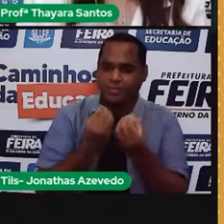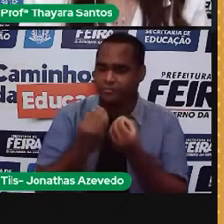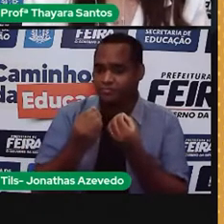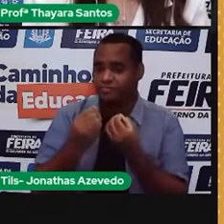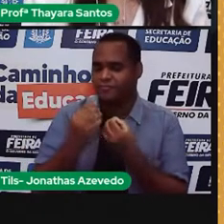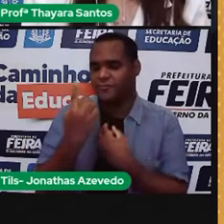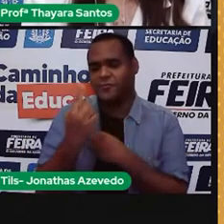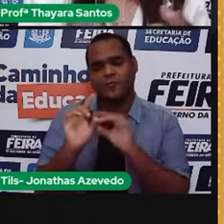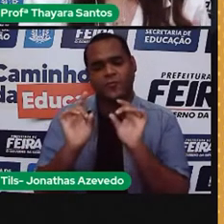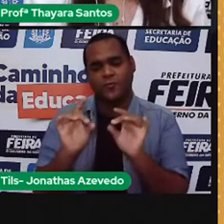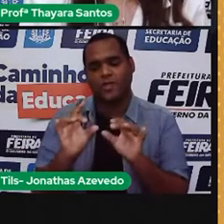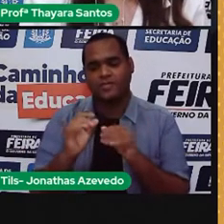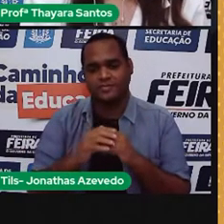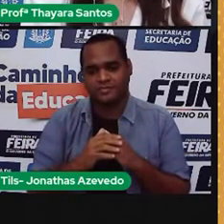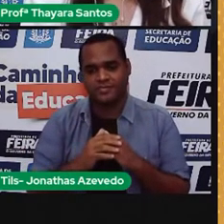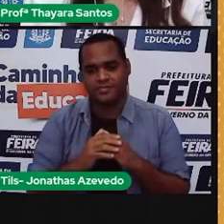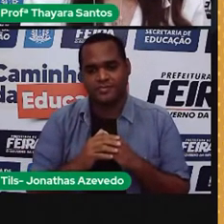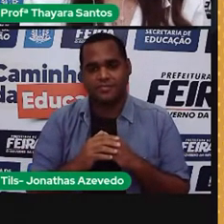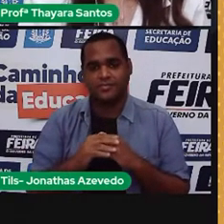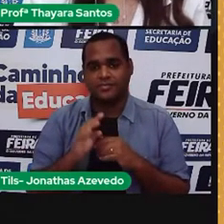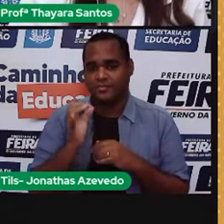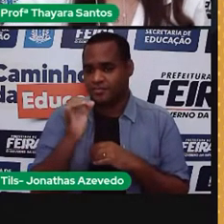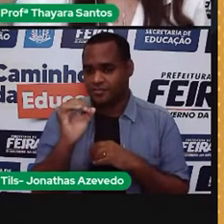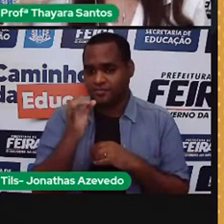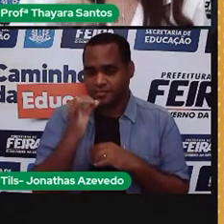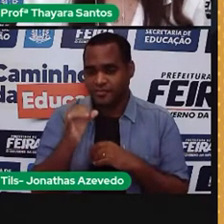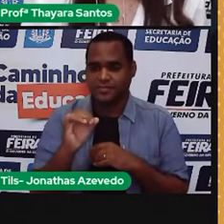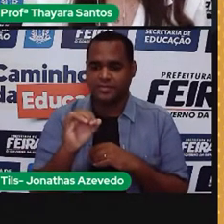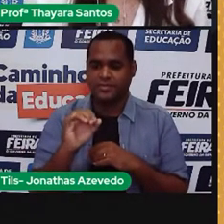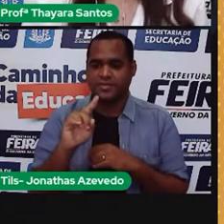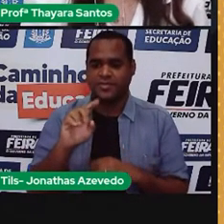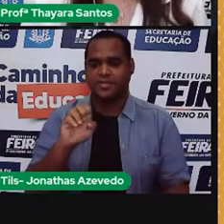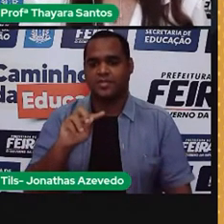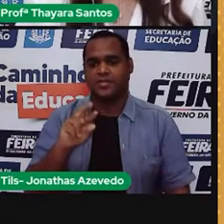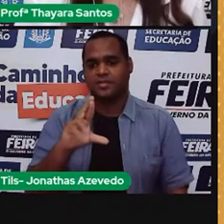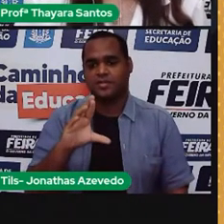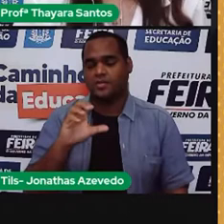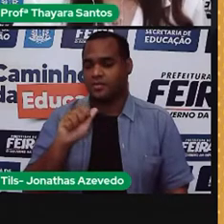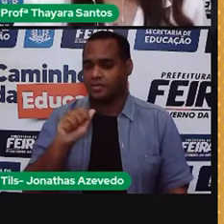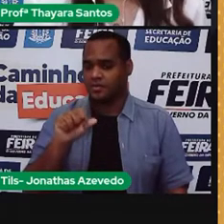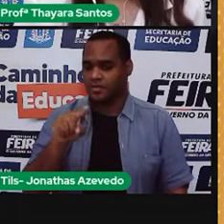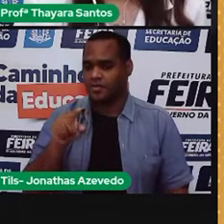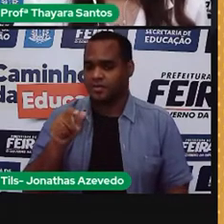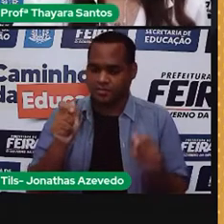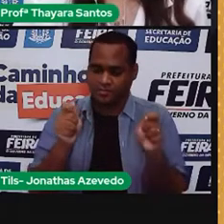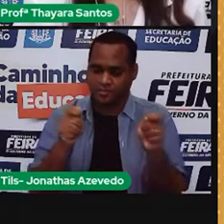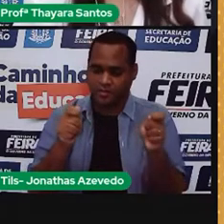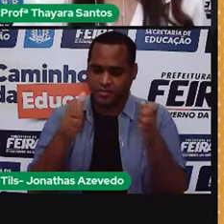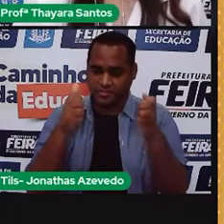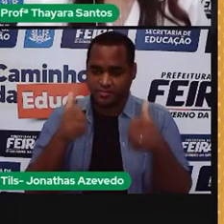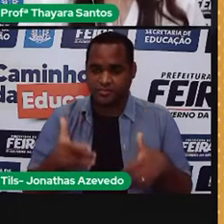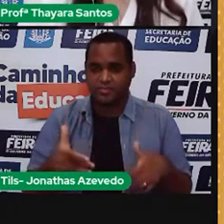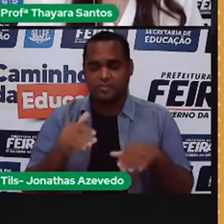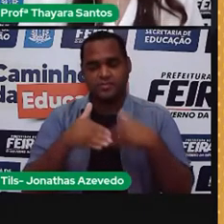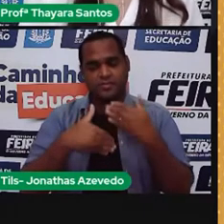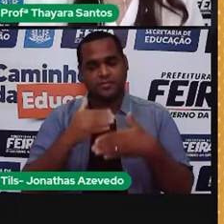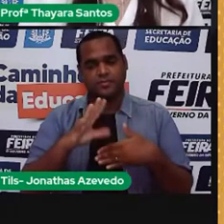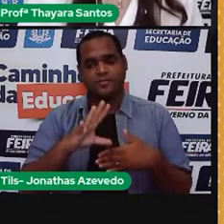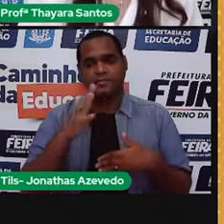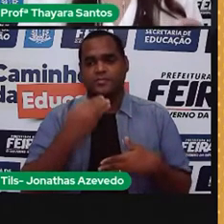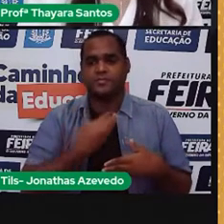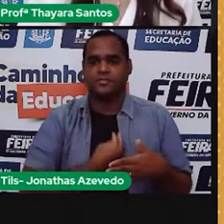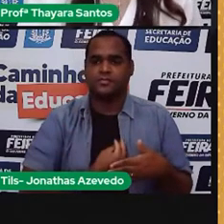ali, no caso da energia elétrica. essa energia, ela passa através desses